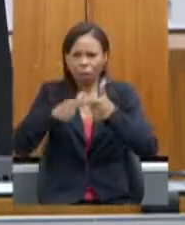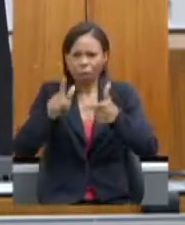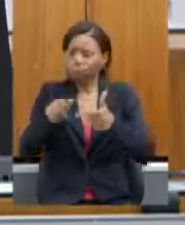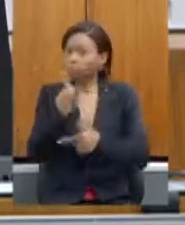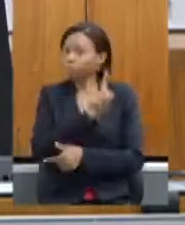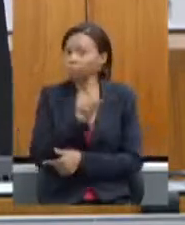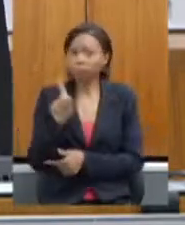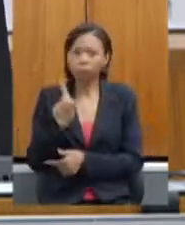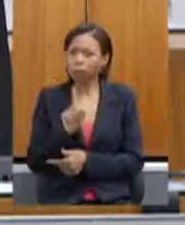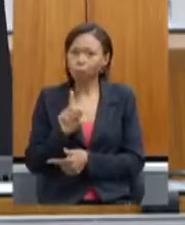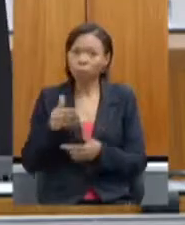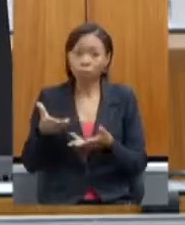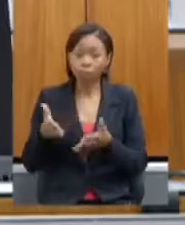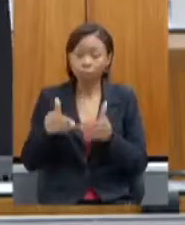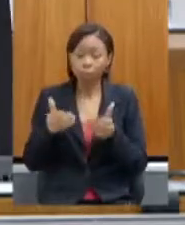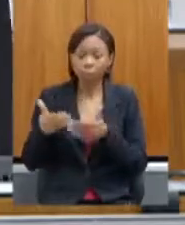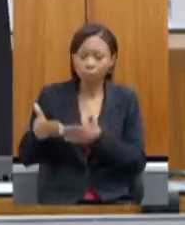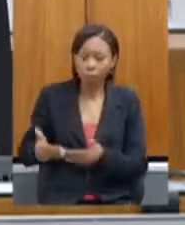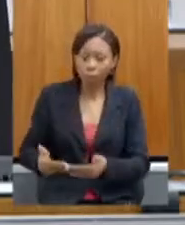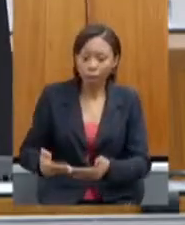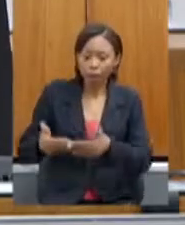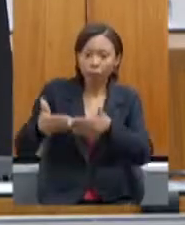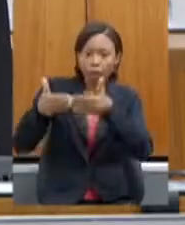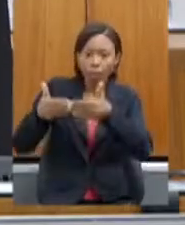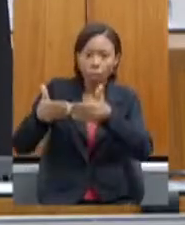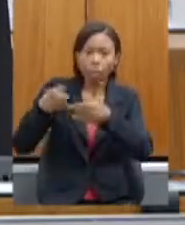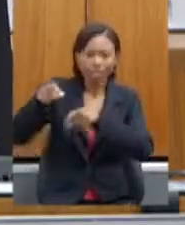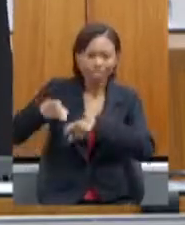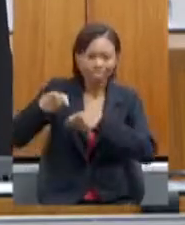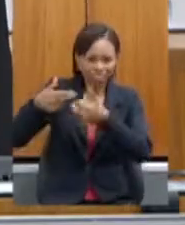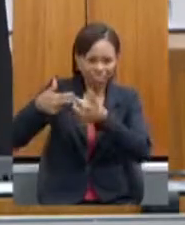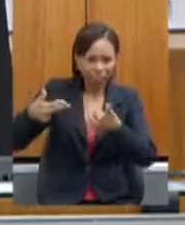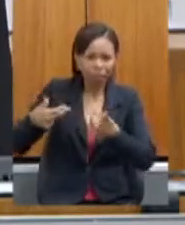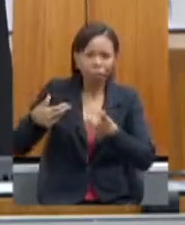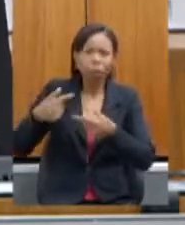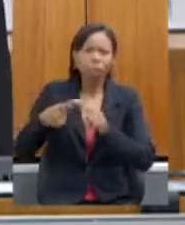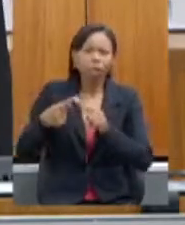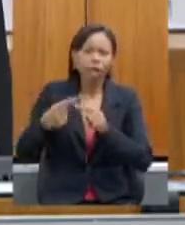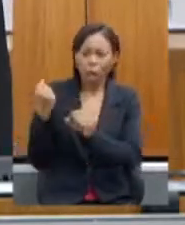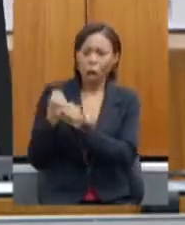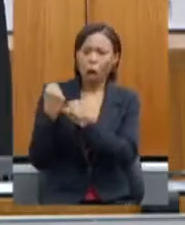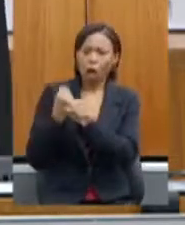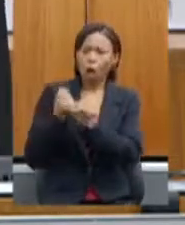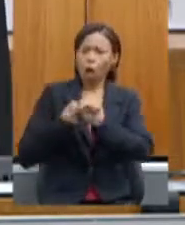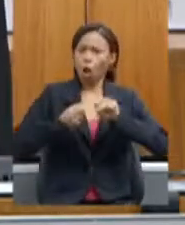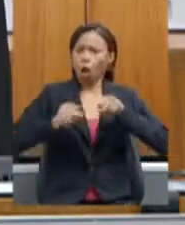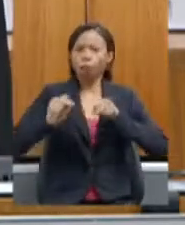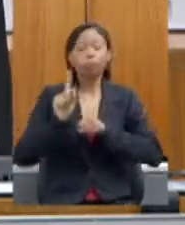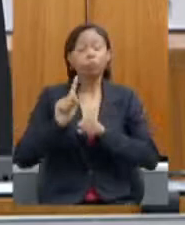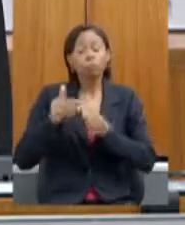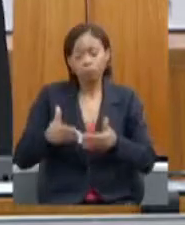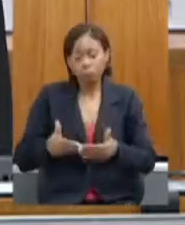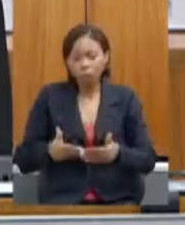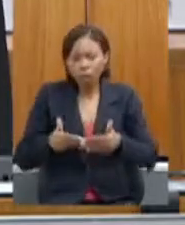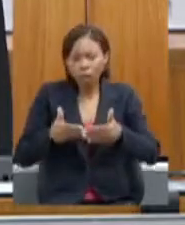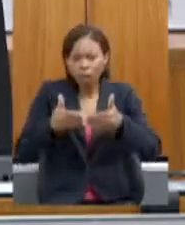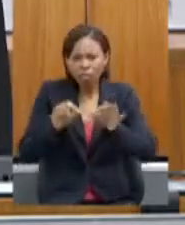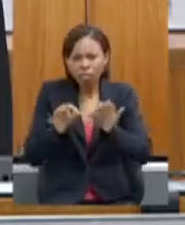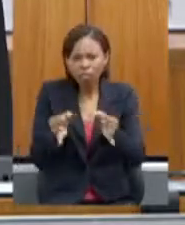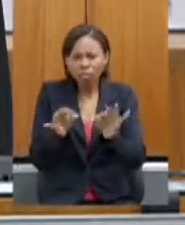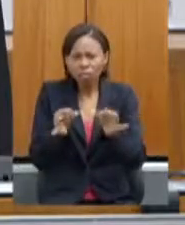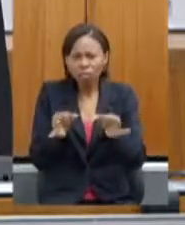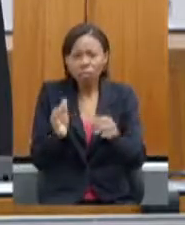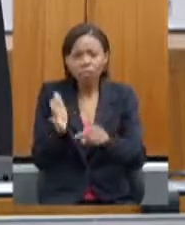barragens pelo interior do Estado, nós não estamos falando de grande obra, a fala de barragens pequenas, de barragens médias, e que ajudam muito a mudar